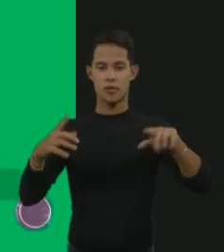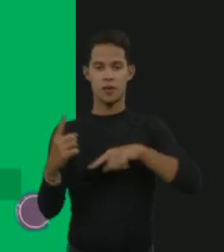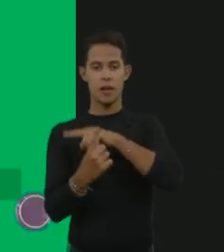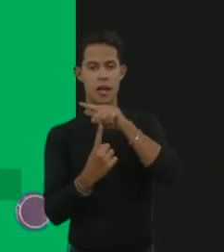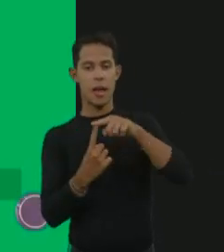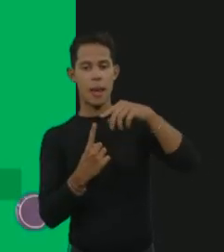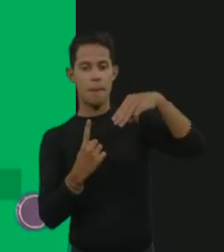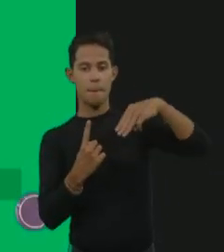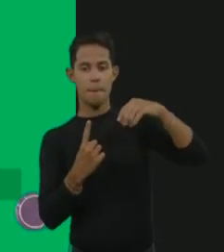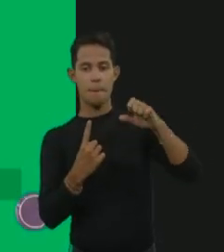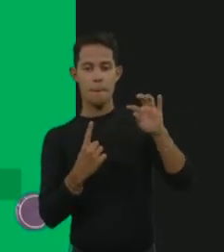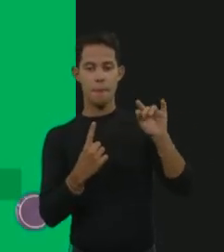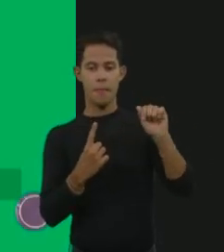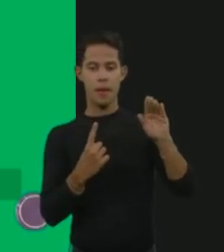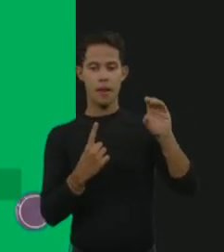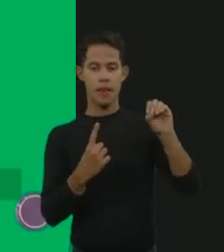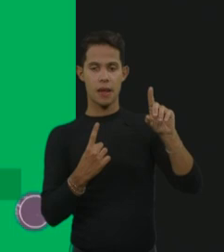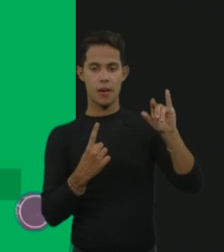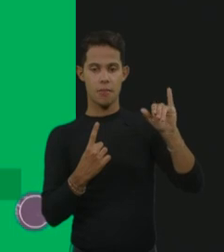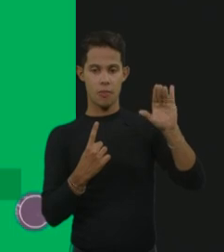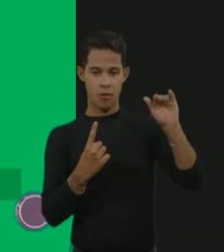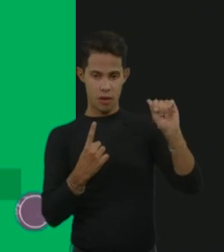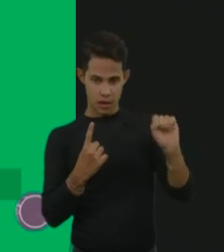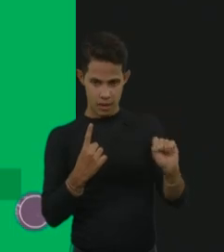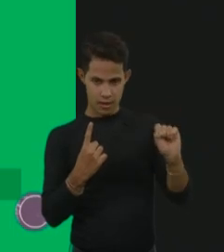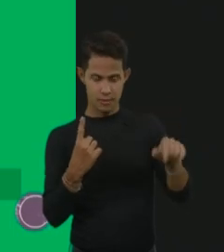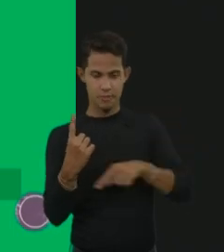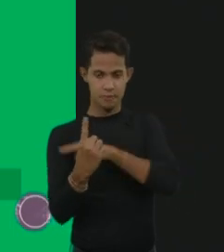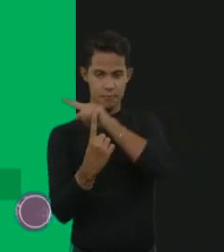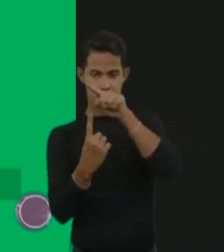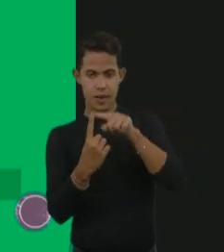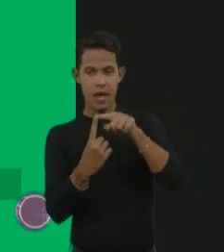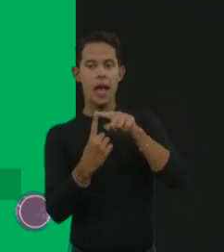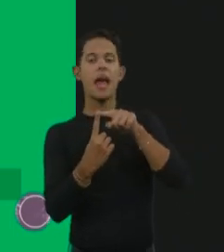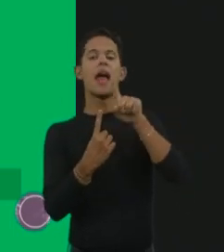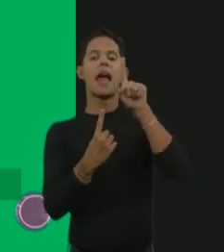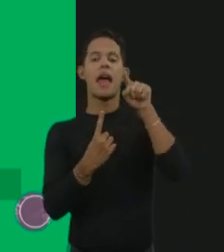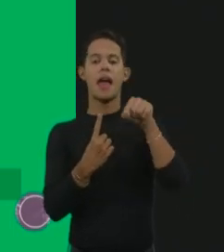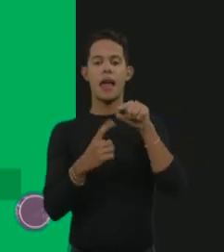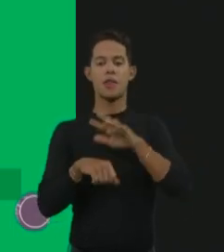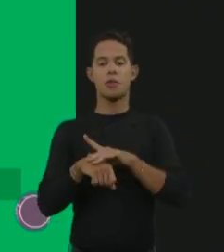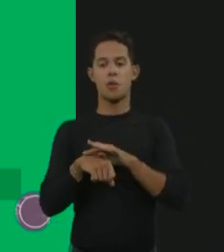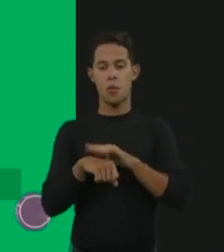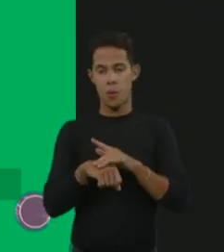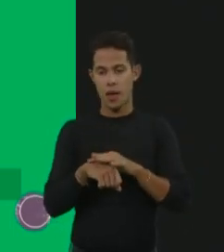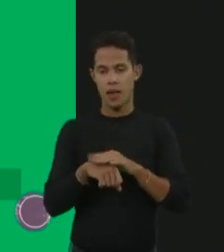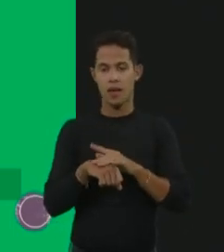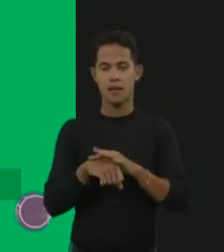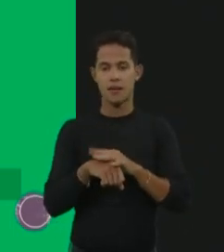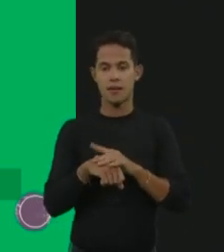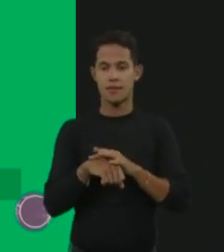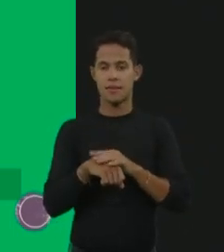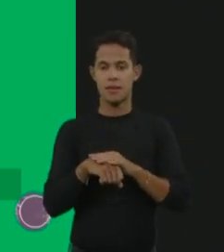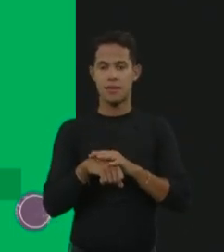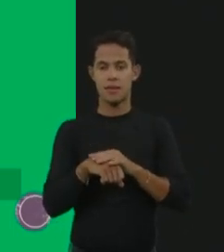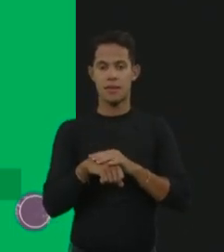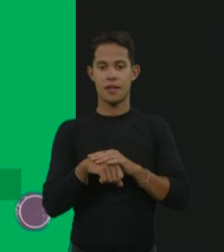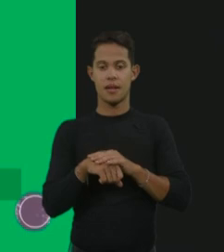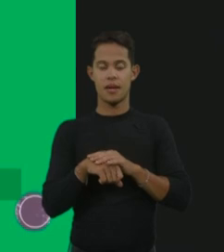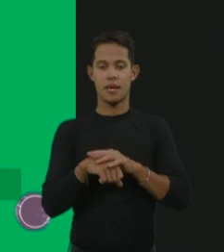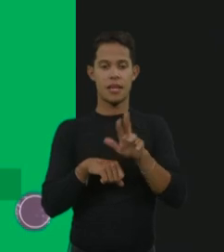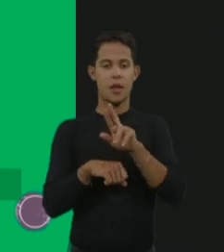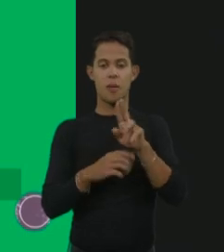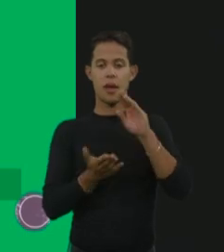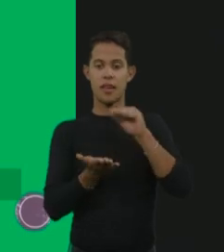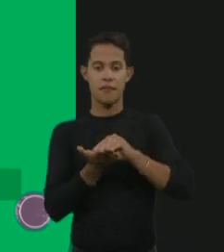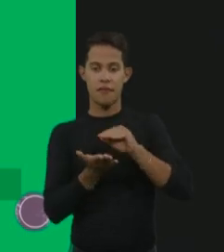metabólicas. Quando a gente fala em doenças não metabólicas, que são doenças onde a gente não fala de uma ausência, de uma enzima,